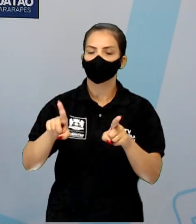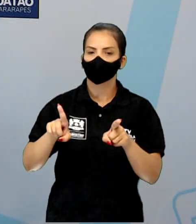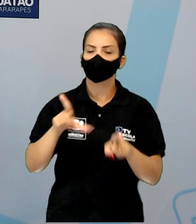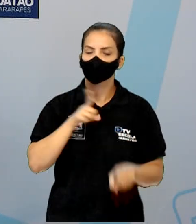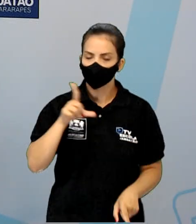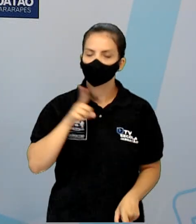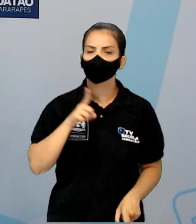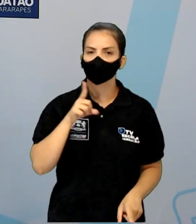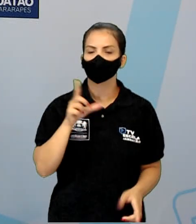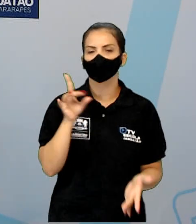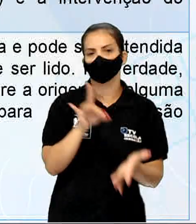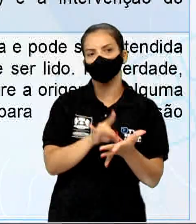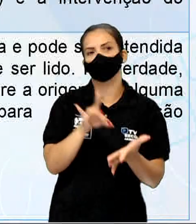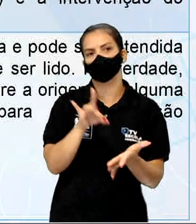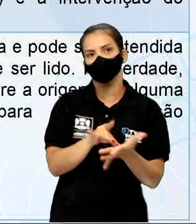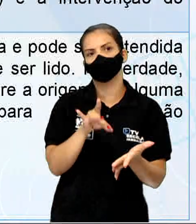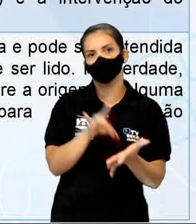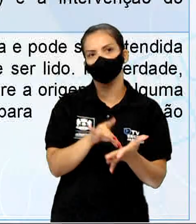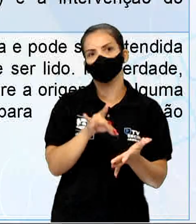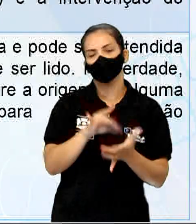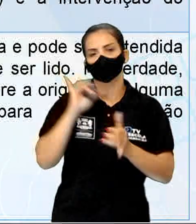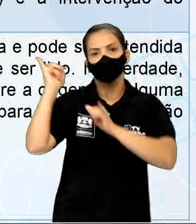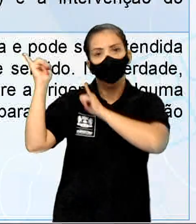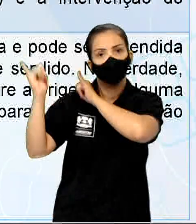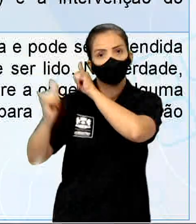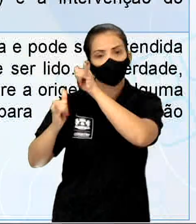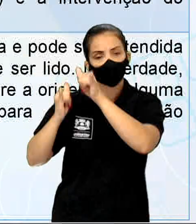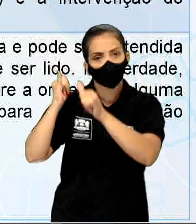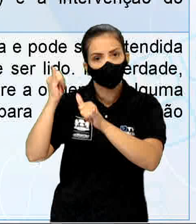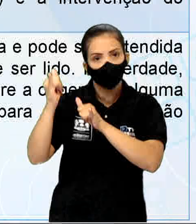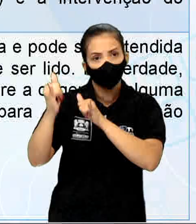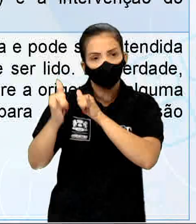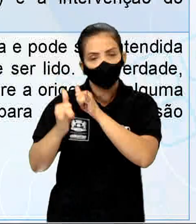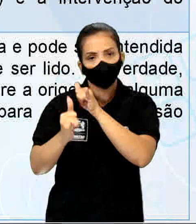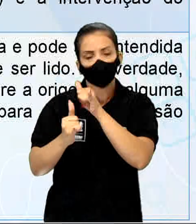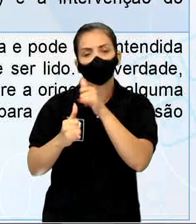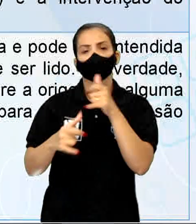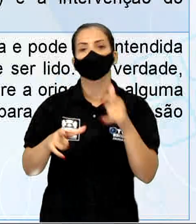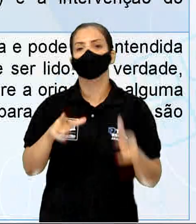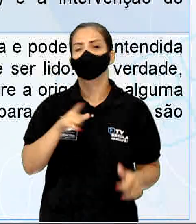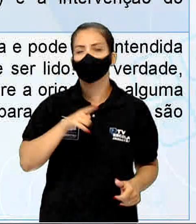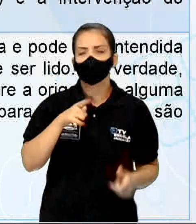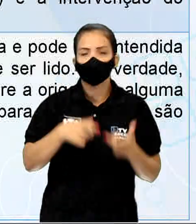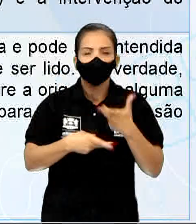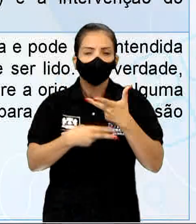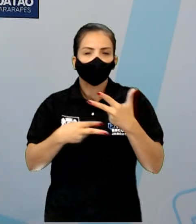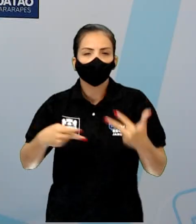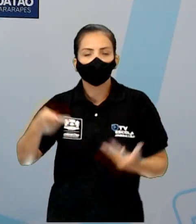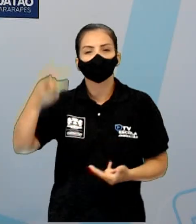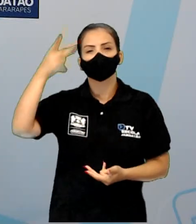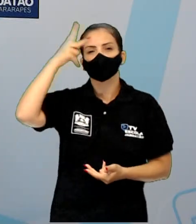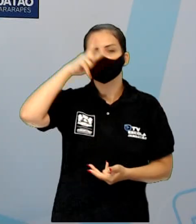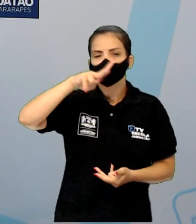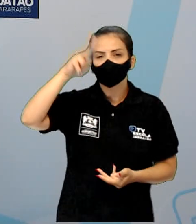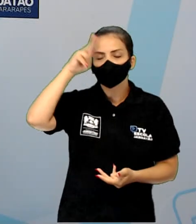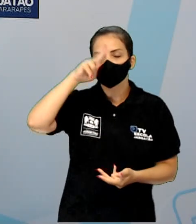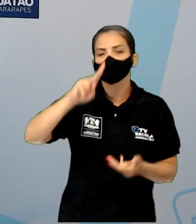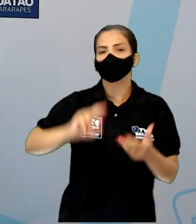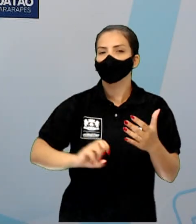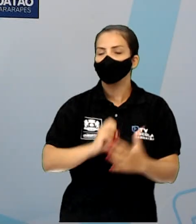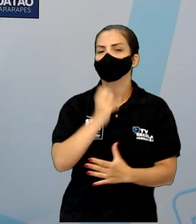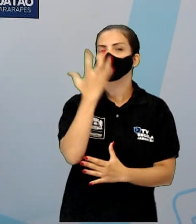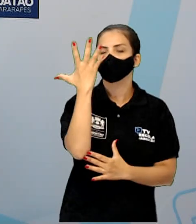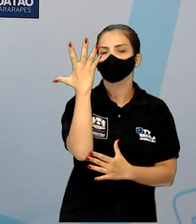diferença. A lenda é uma narrativa de caráter ficcional com um fundo histórico. Lembra do que eu falei do rei Arthur na última aula?